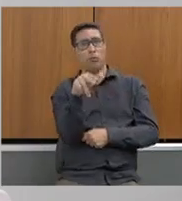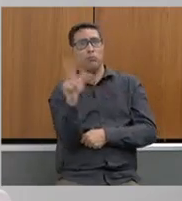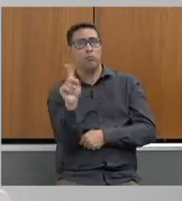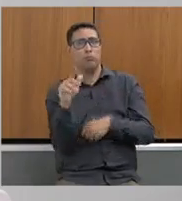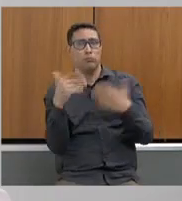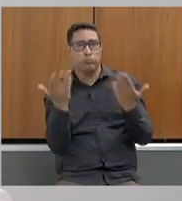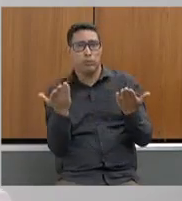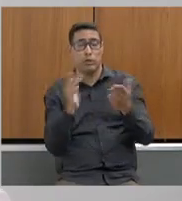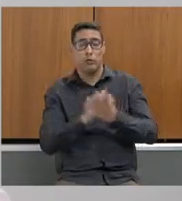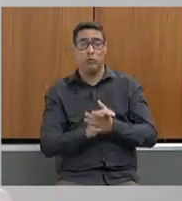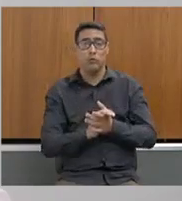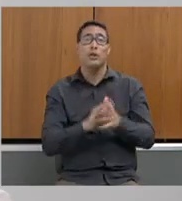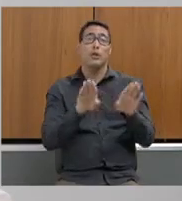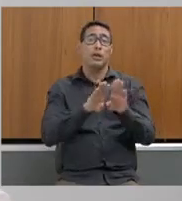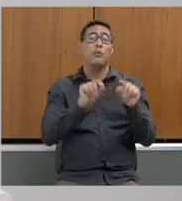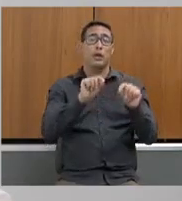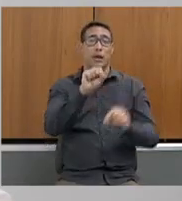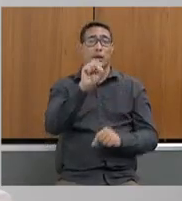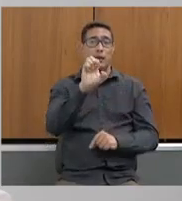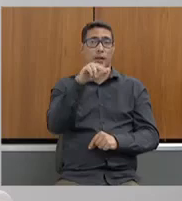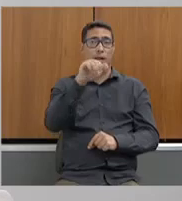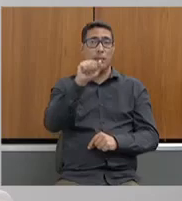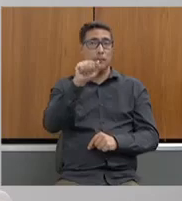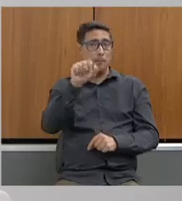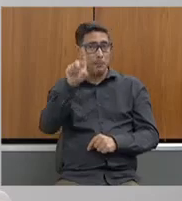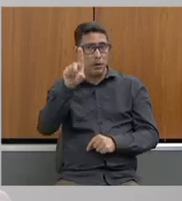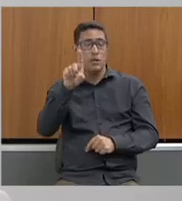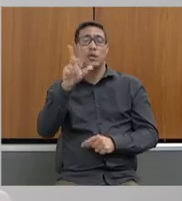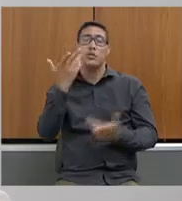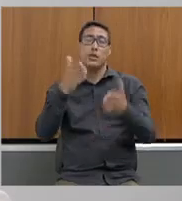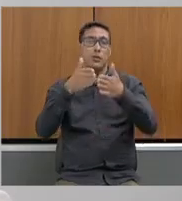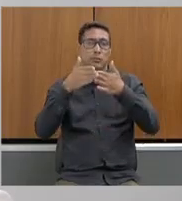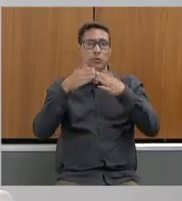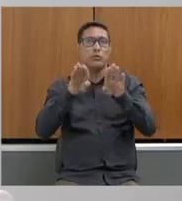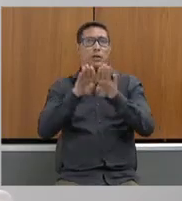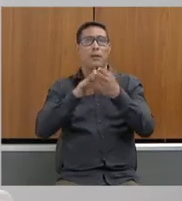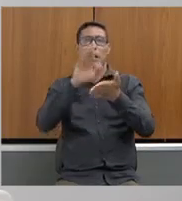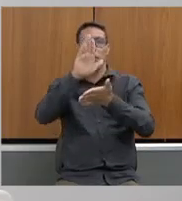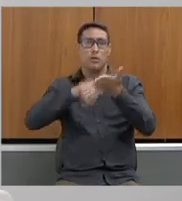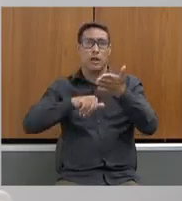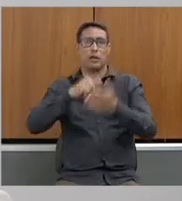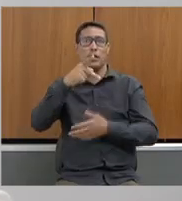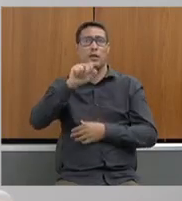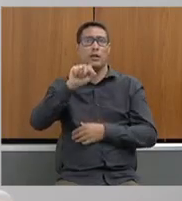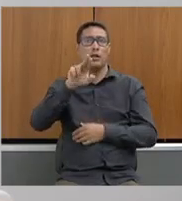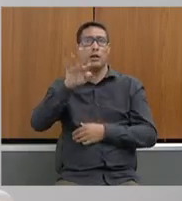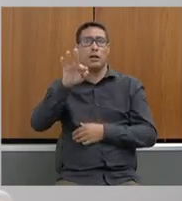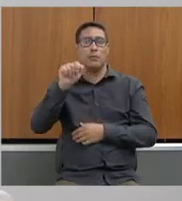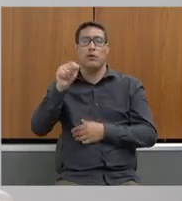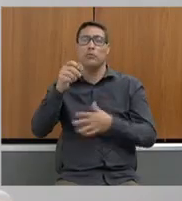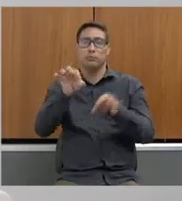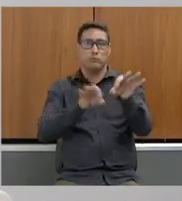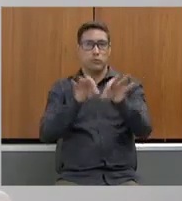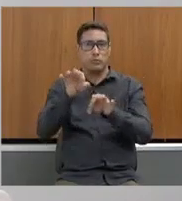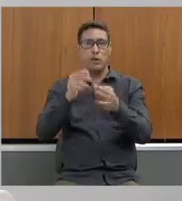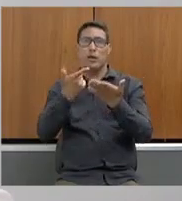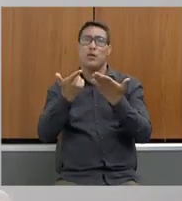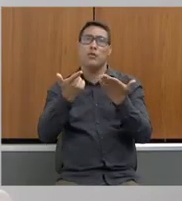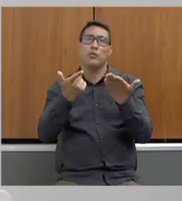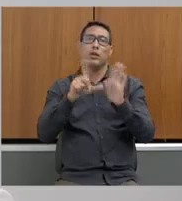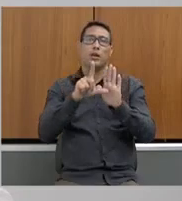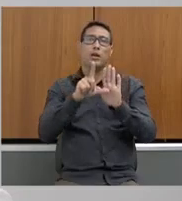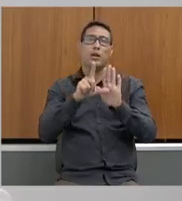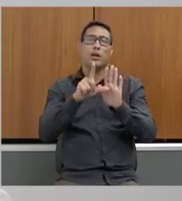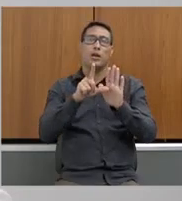Por que a CEMAD também pediu, teria pedido a retirada da pauta do processo de licenciamento da Flau, ex-global?